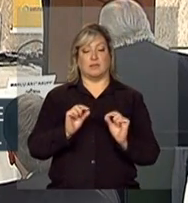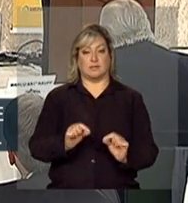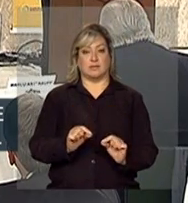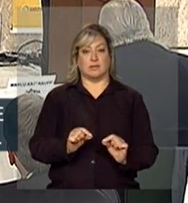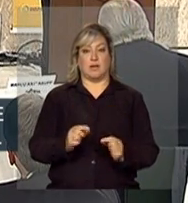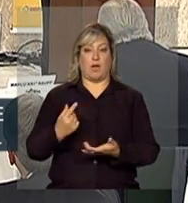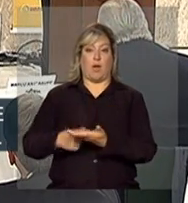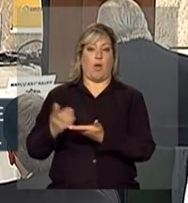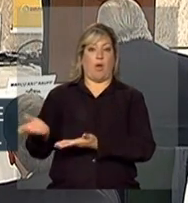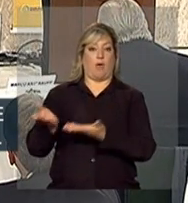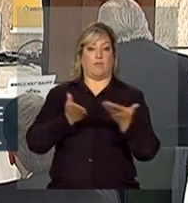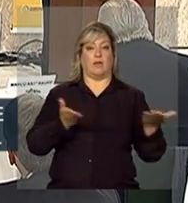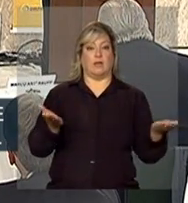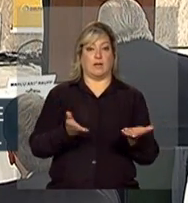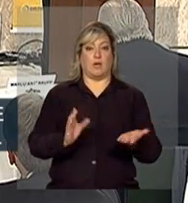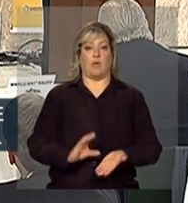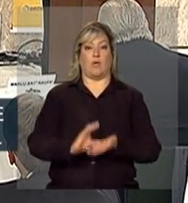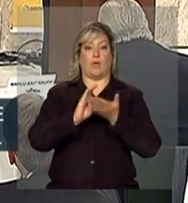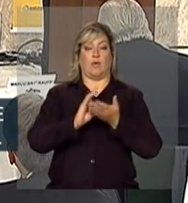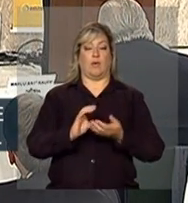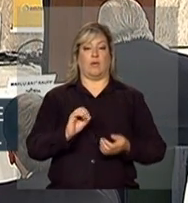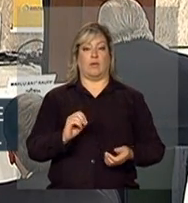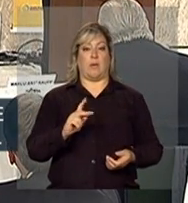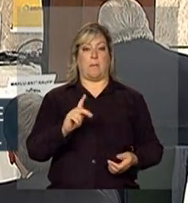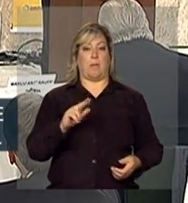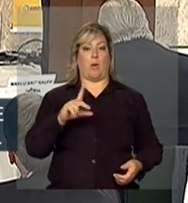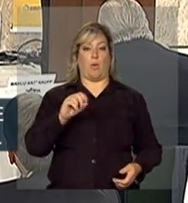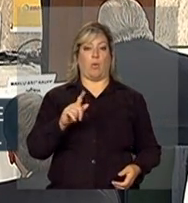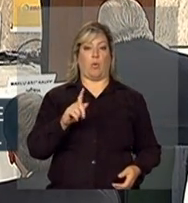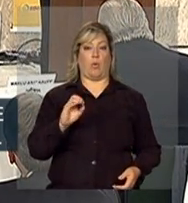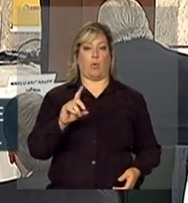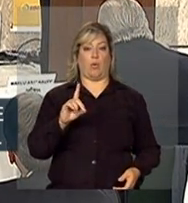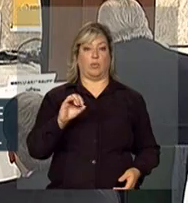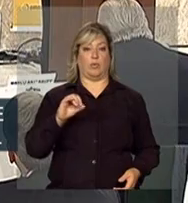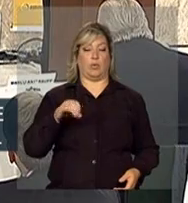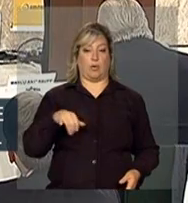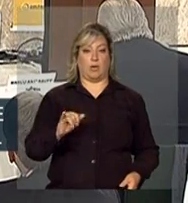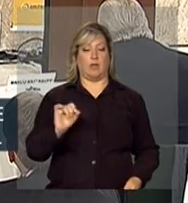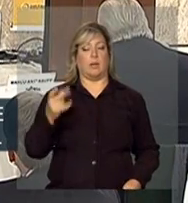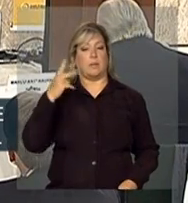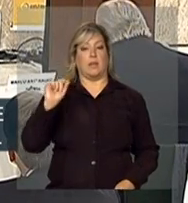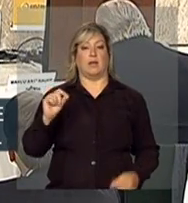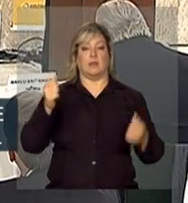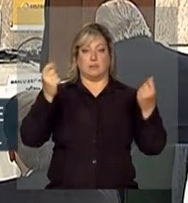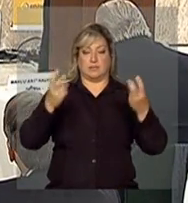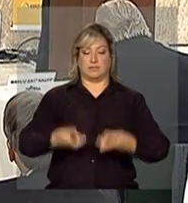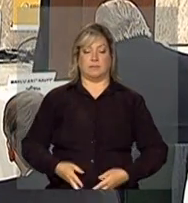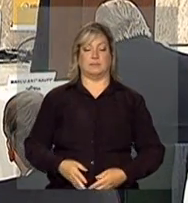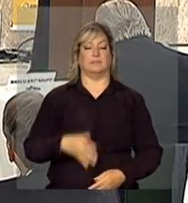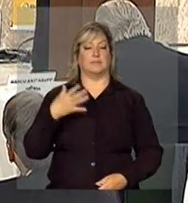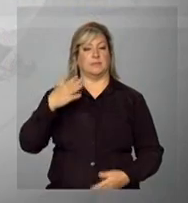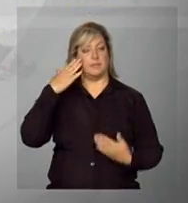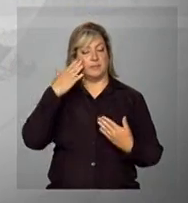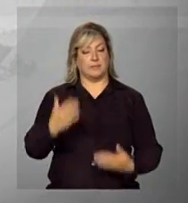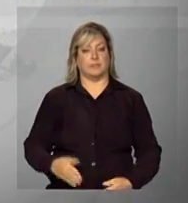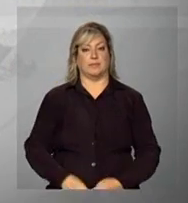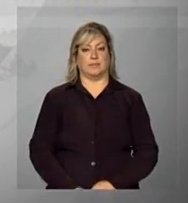convidar o conselheiro Paulo Godói para nos falar. Muito obrigado.